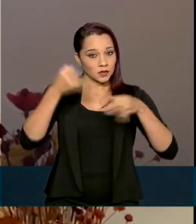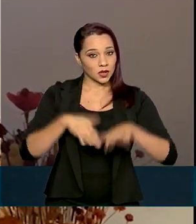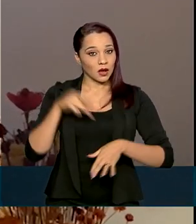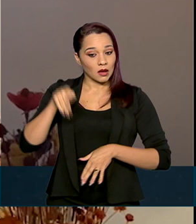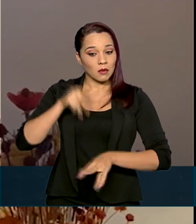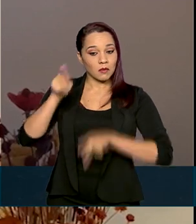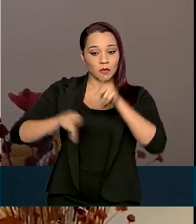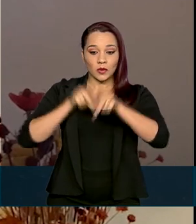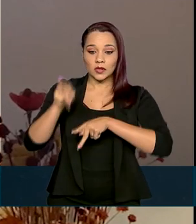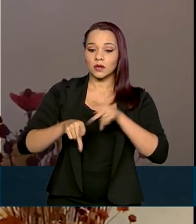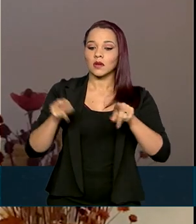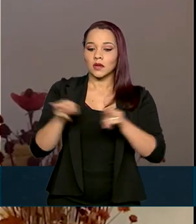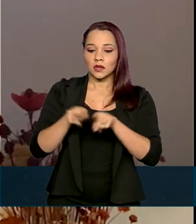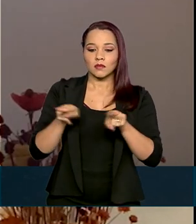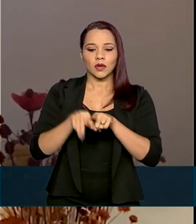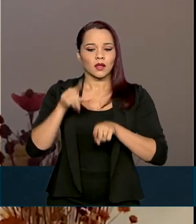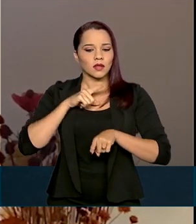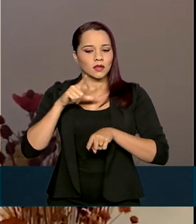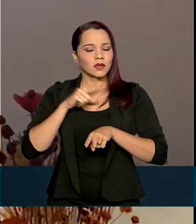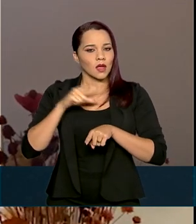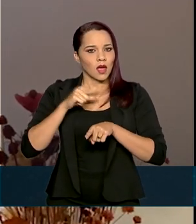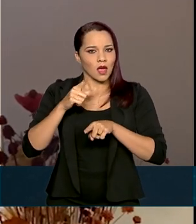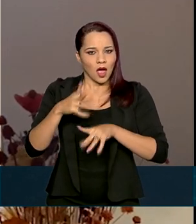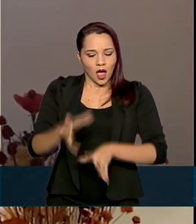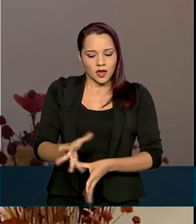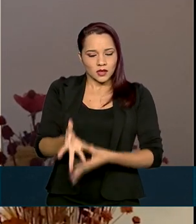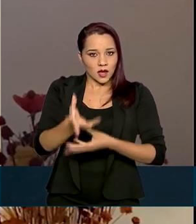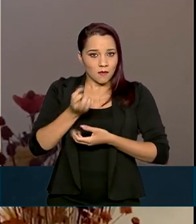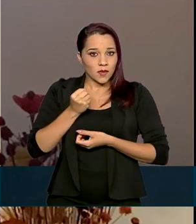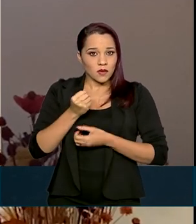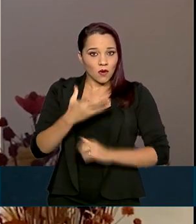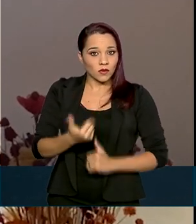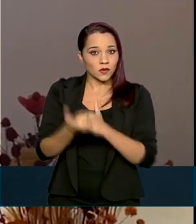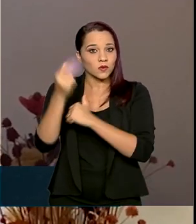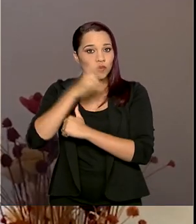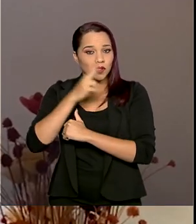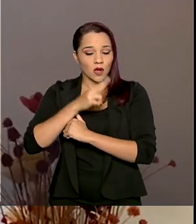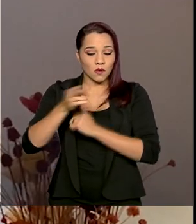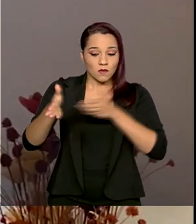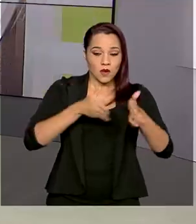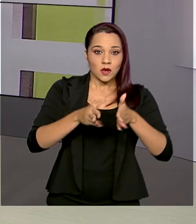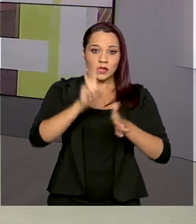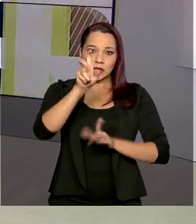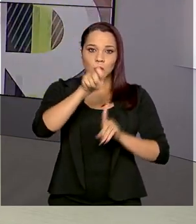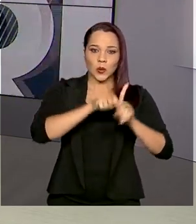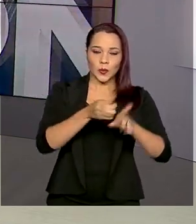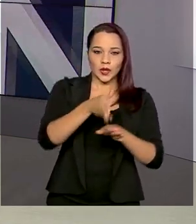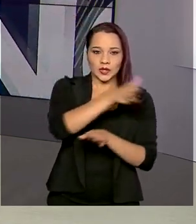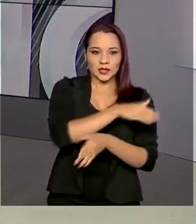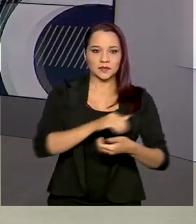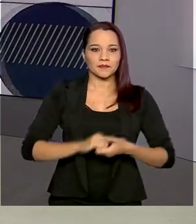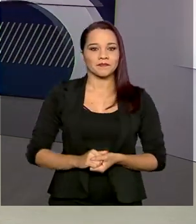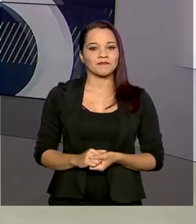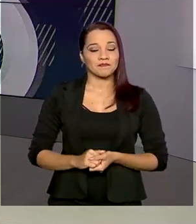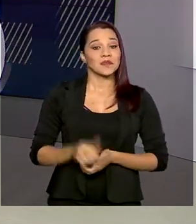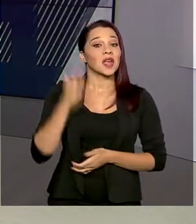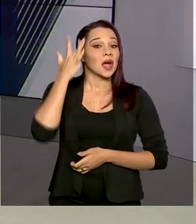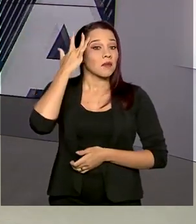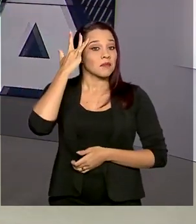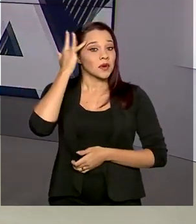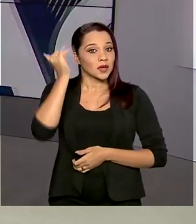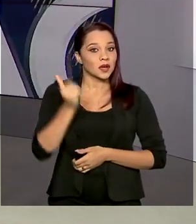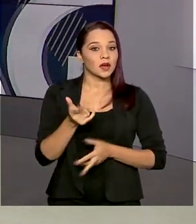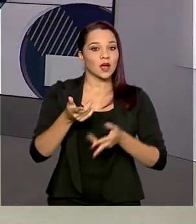população também tem recebido o auxílio emergencial nos últimos cinco meses. E amanhã, a